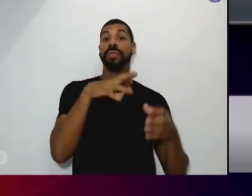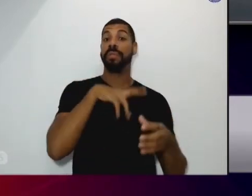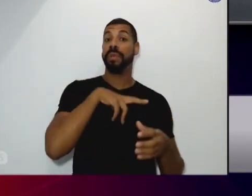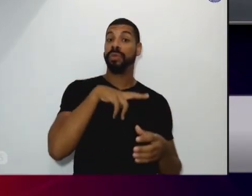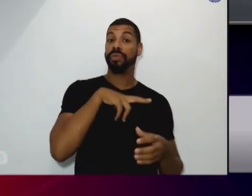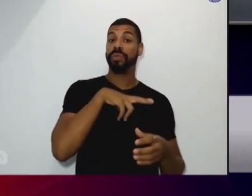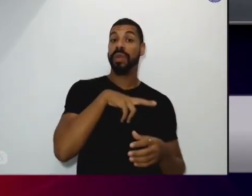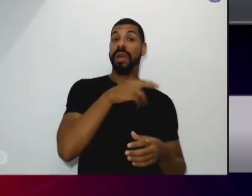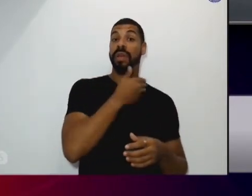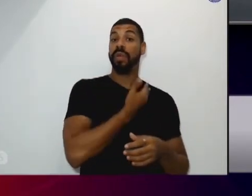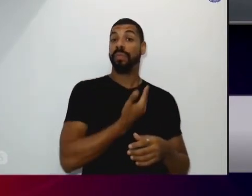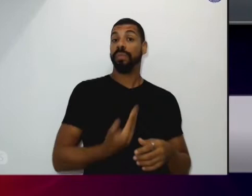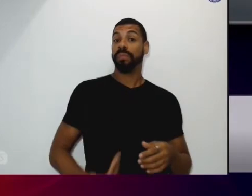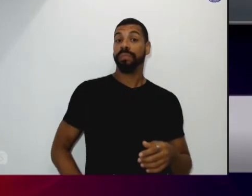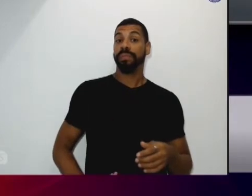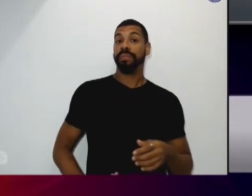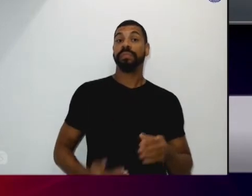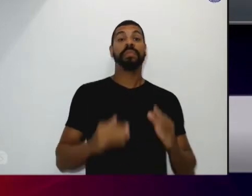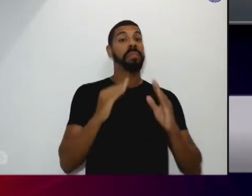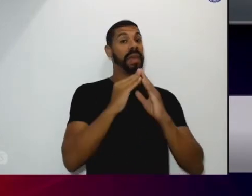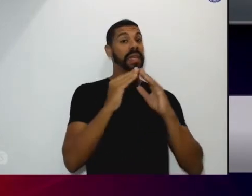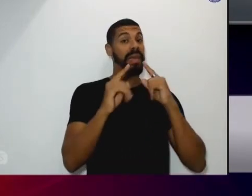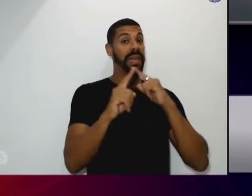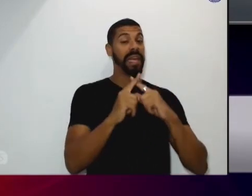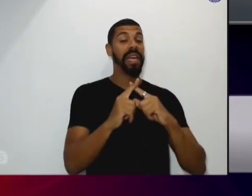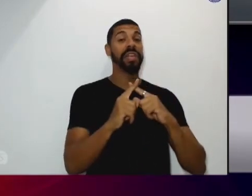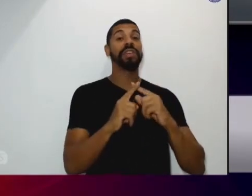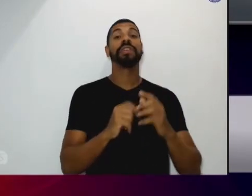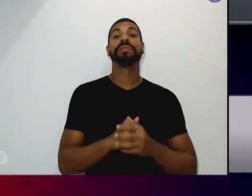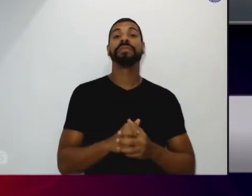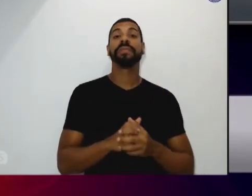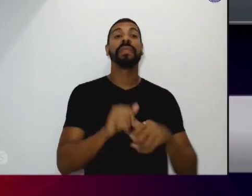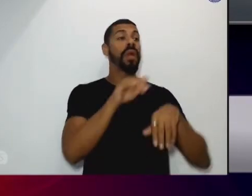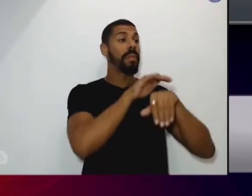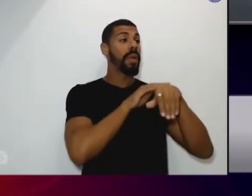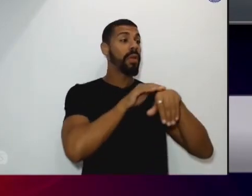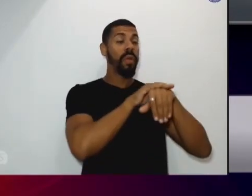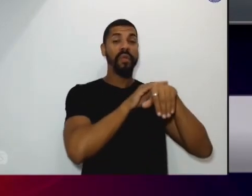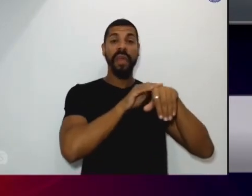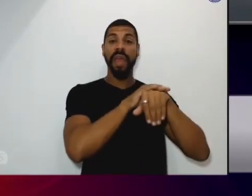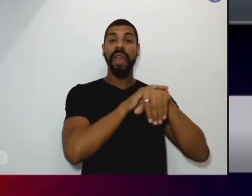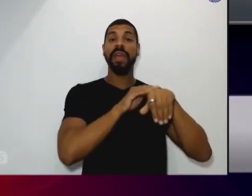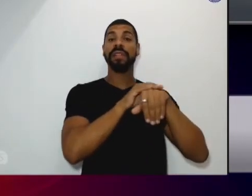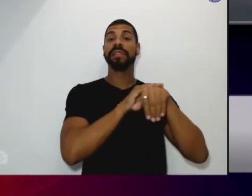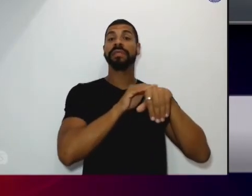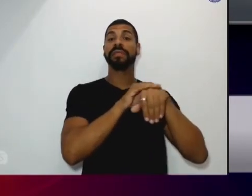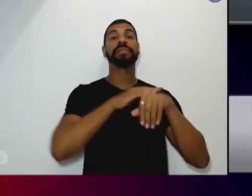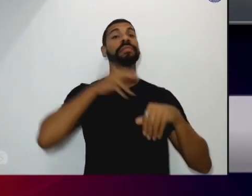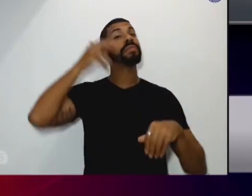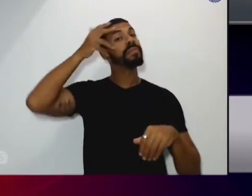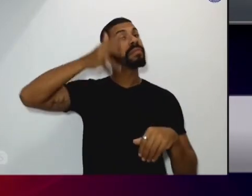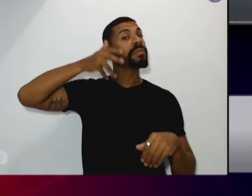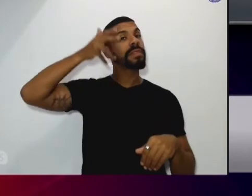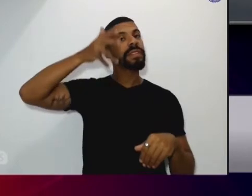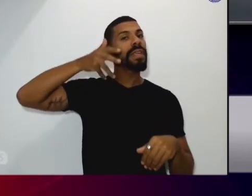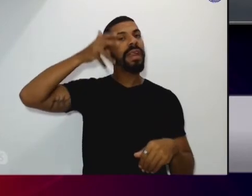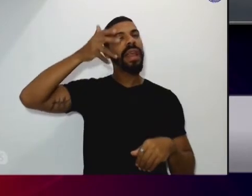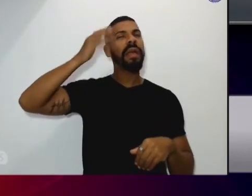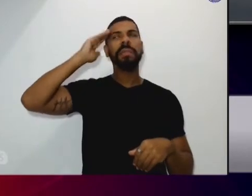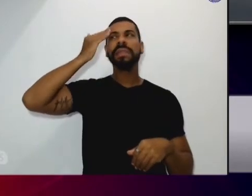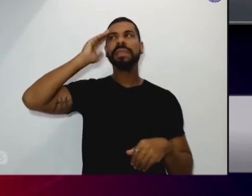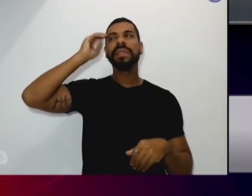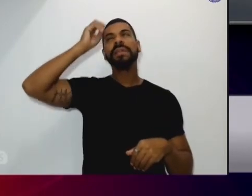para igrejas para conversa para uma palestra para puxar para poder entender a